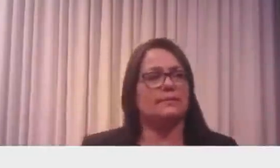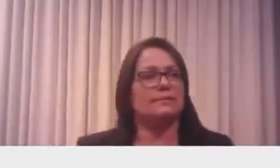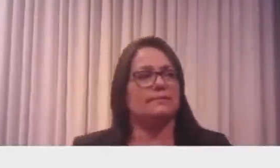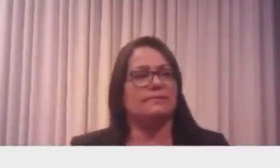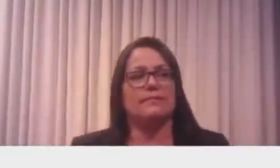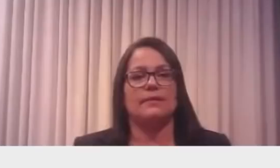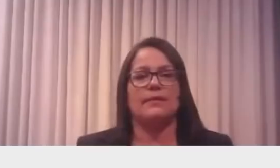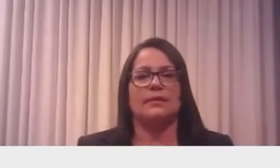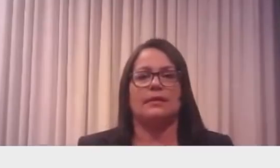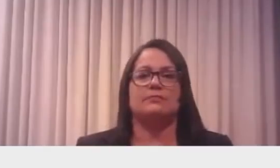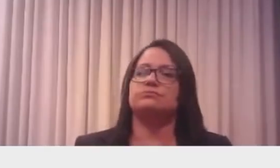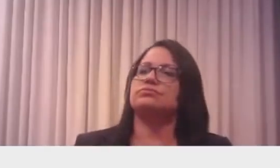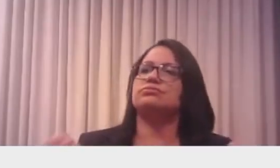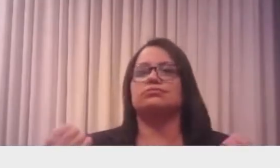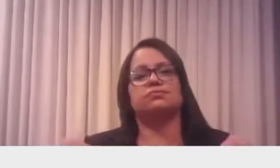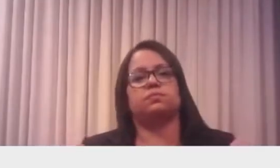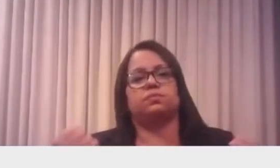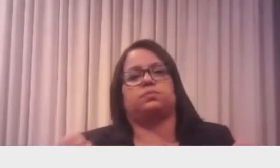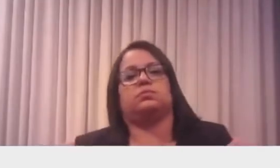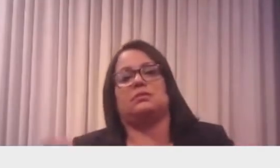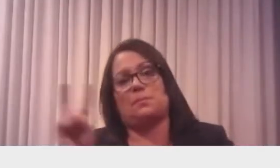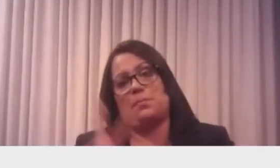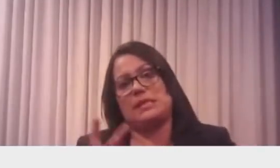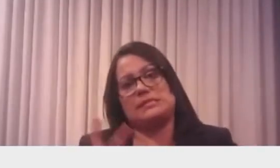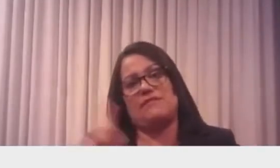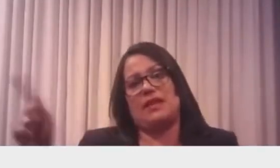é um jipeiro que ia andar lá, preservar isso daí.